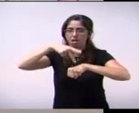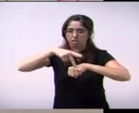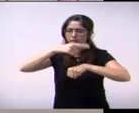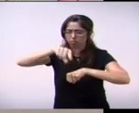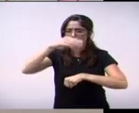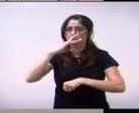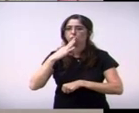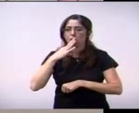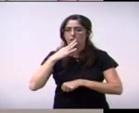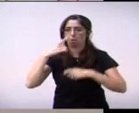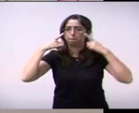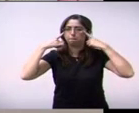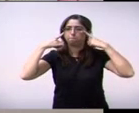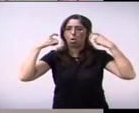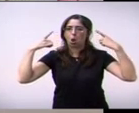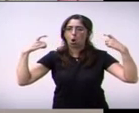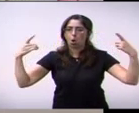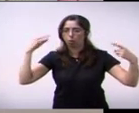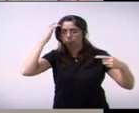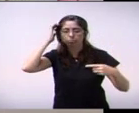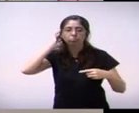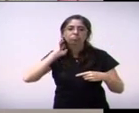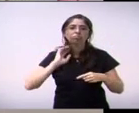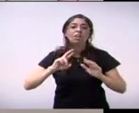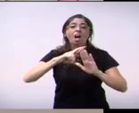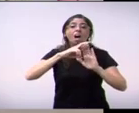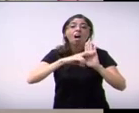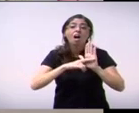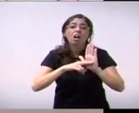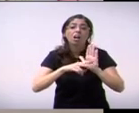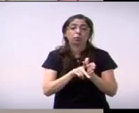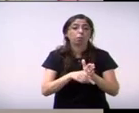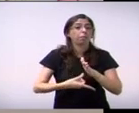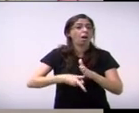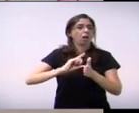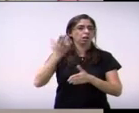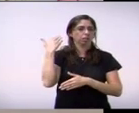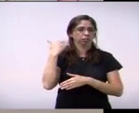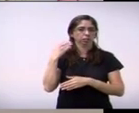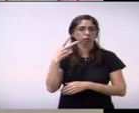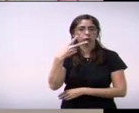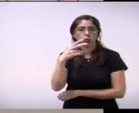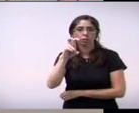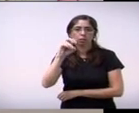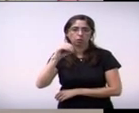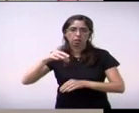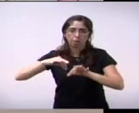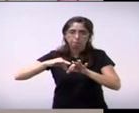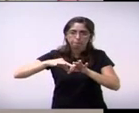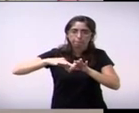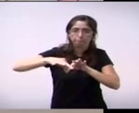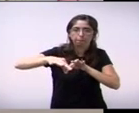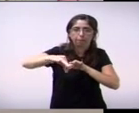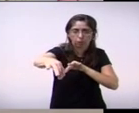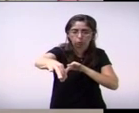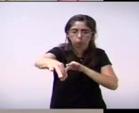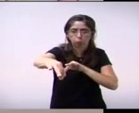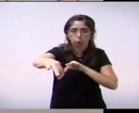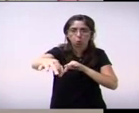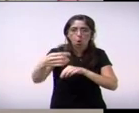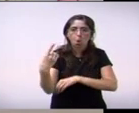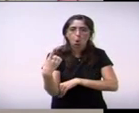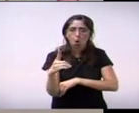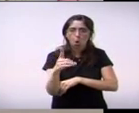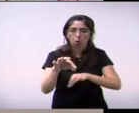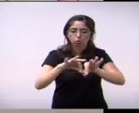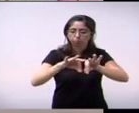lei atual de 250 metros essa aquele tem duas faixas vermelhas aqui